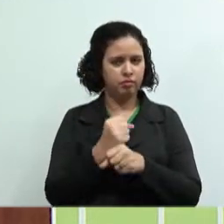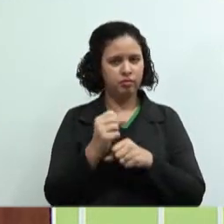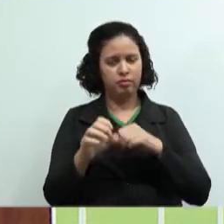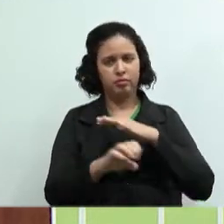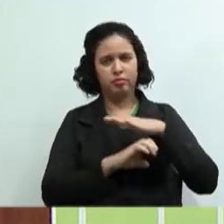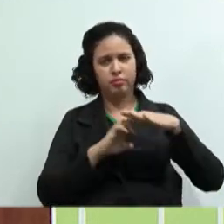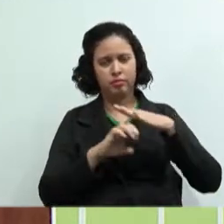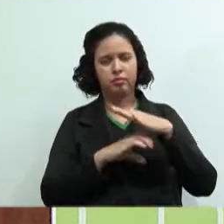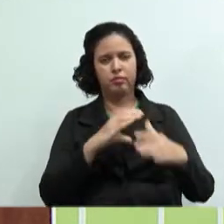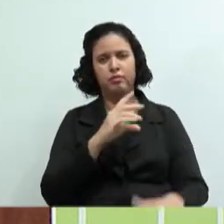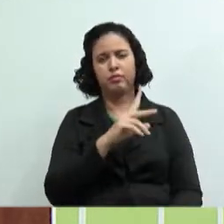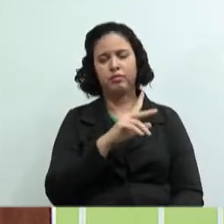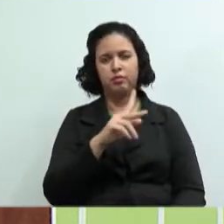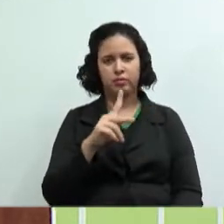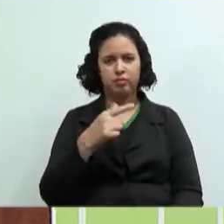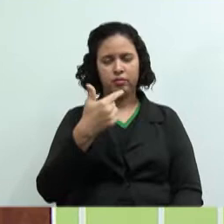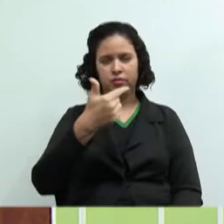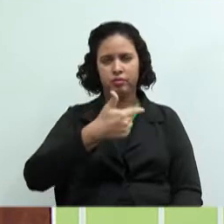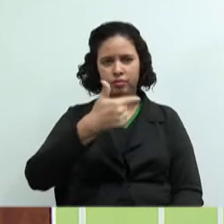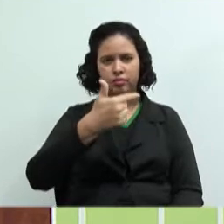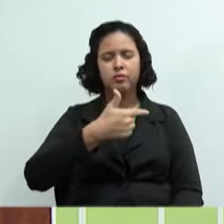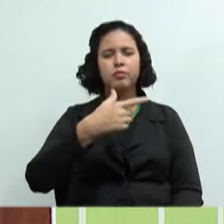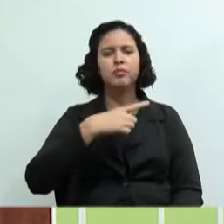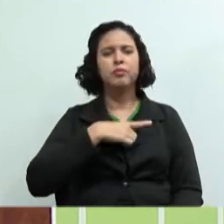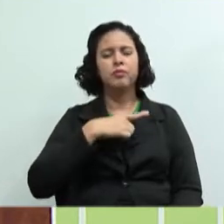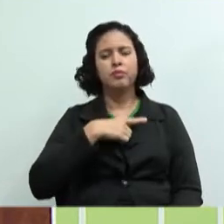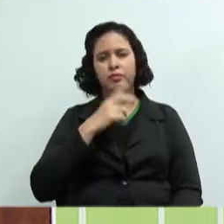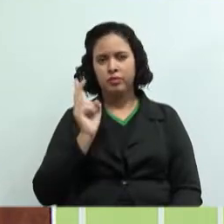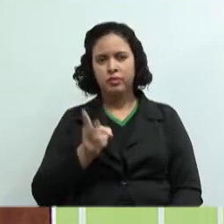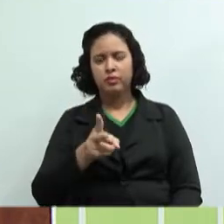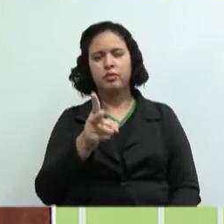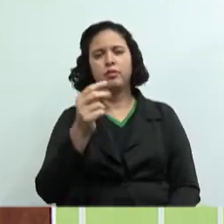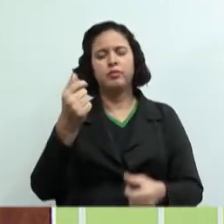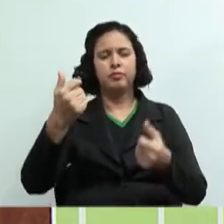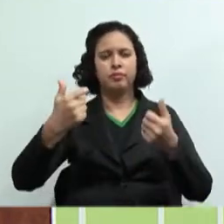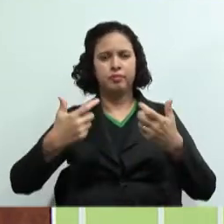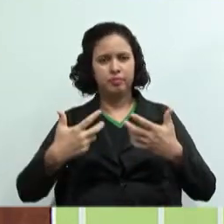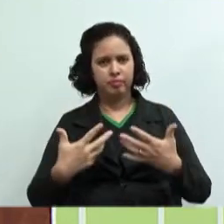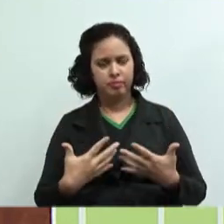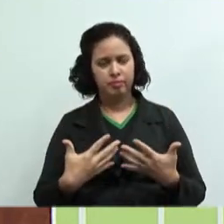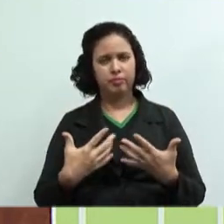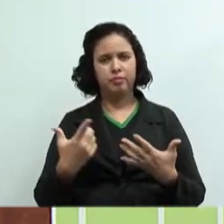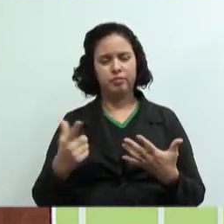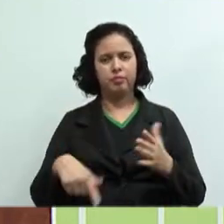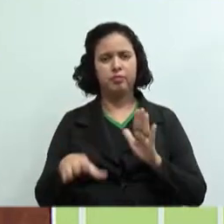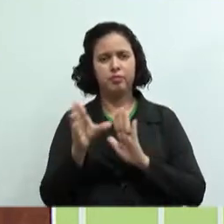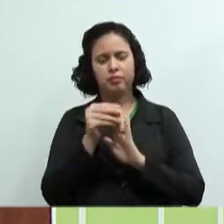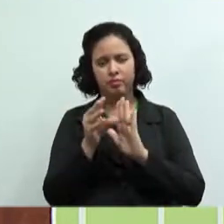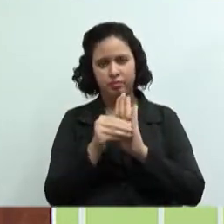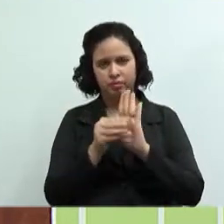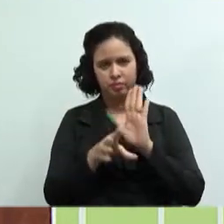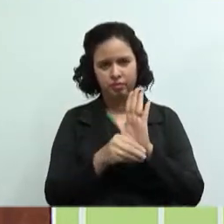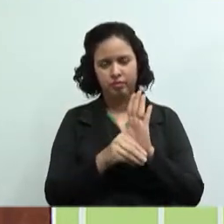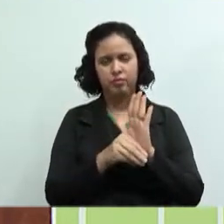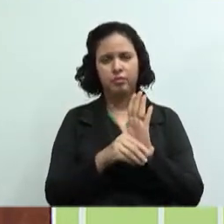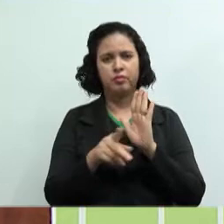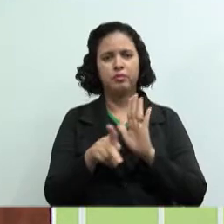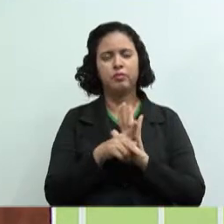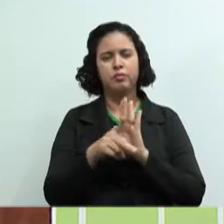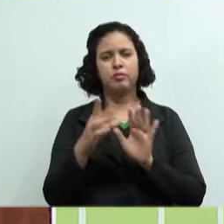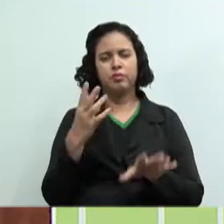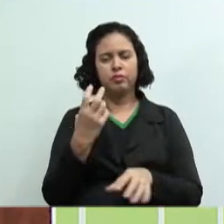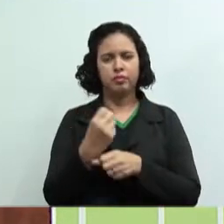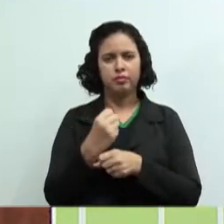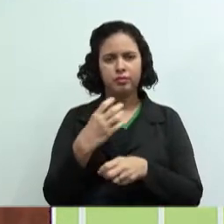cooperativistas 2, nós vamos dar continuidade a esse conteúdo sobre contabilidade de